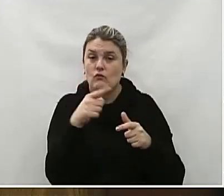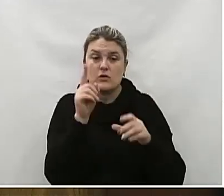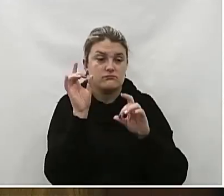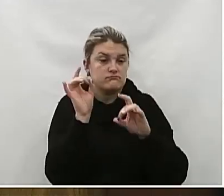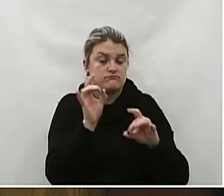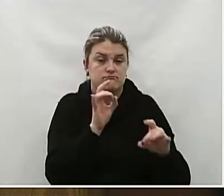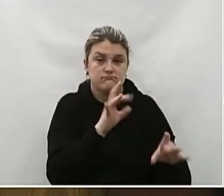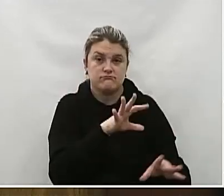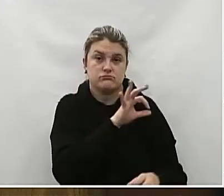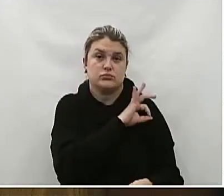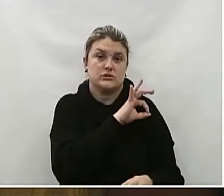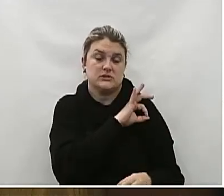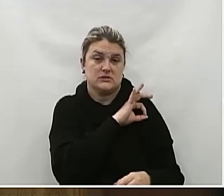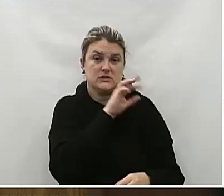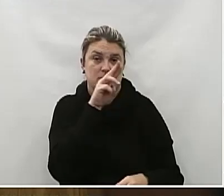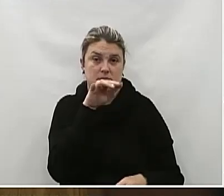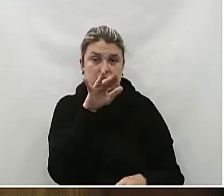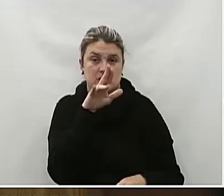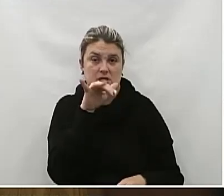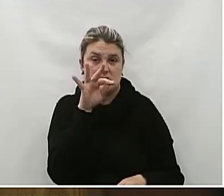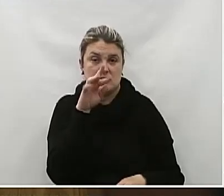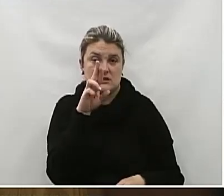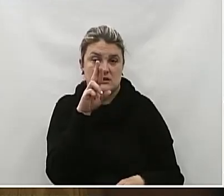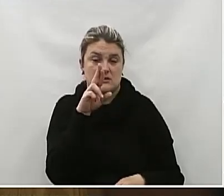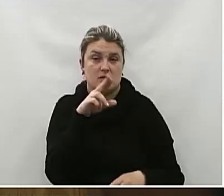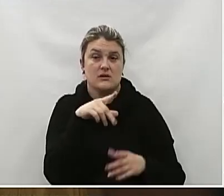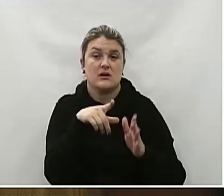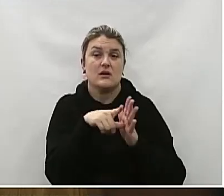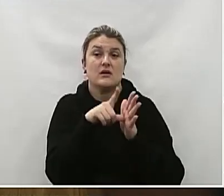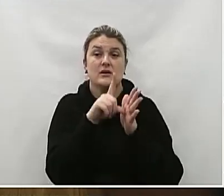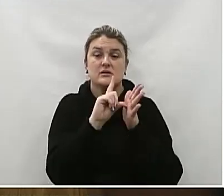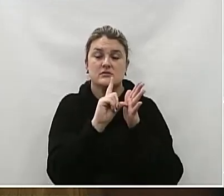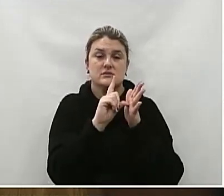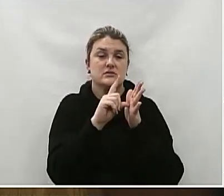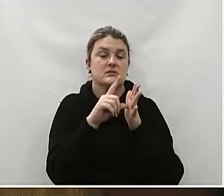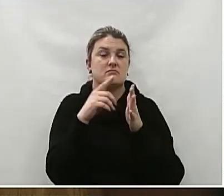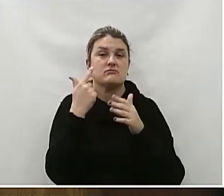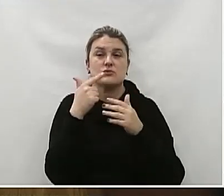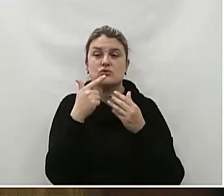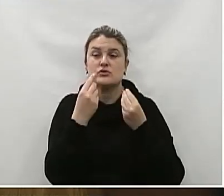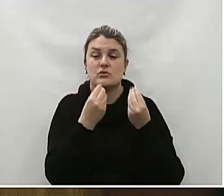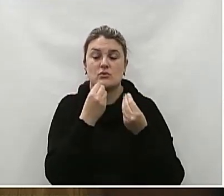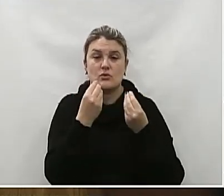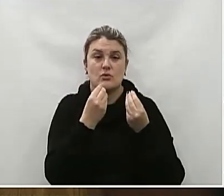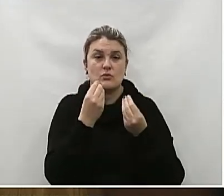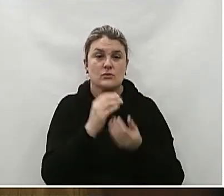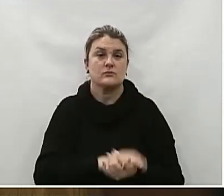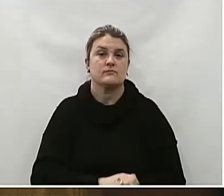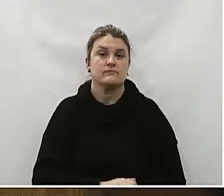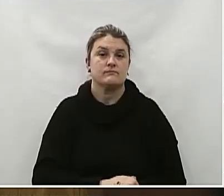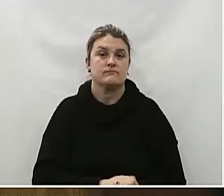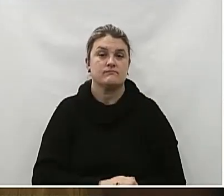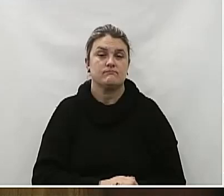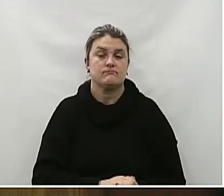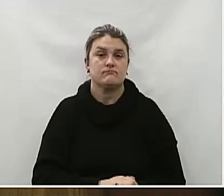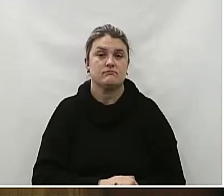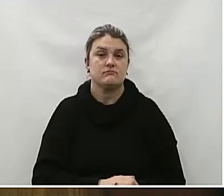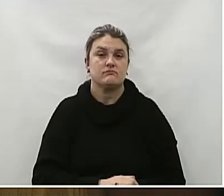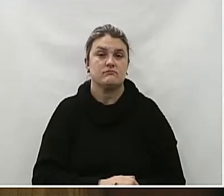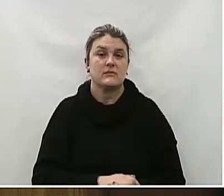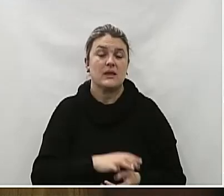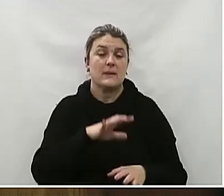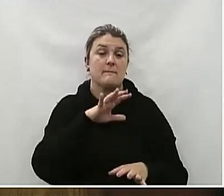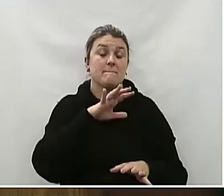Militar Perseguiu Outro veículo Ambos lograram Êxito na abordagem E prisão De três indivíduos Apreensão Dos quatro